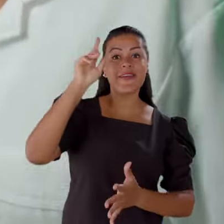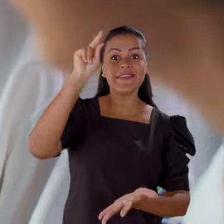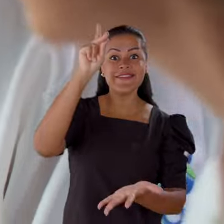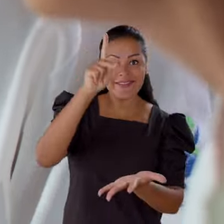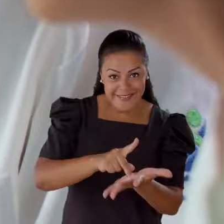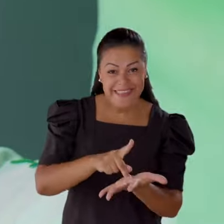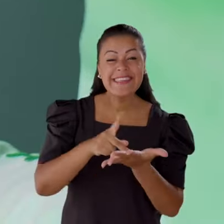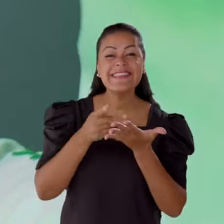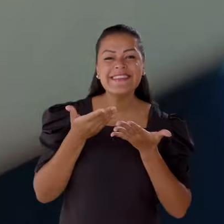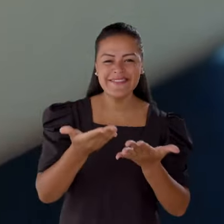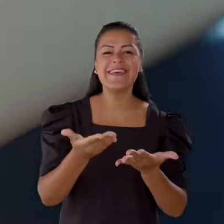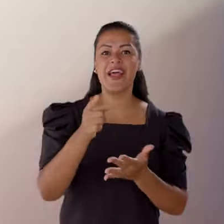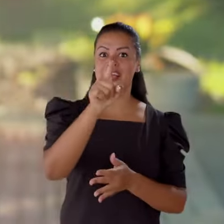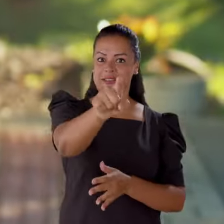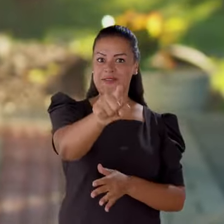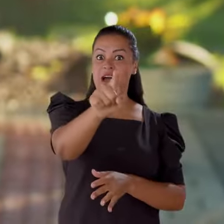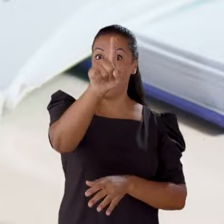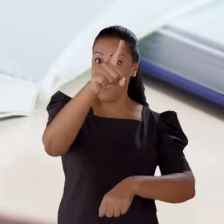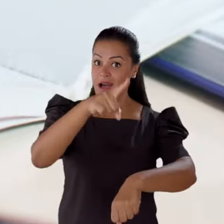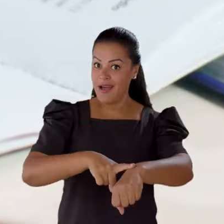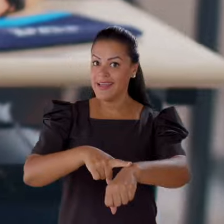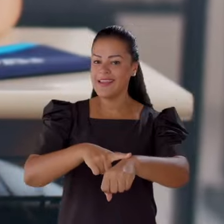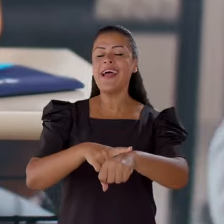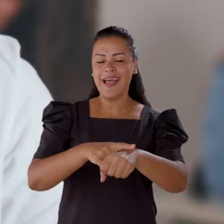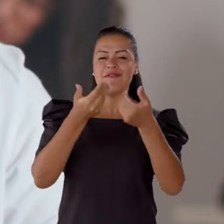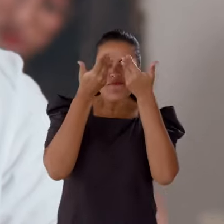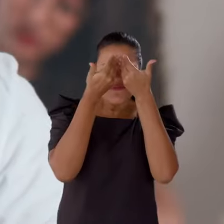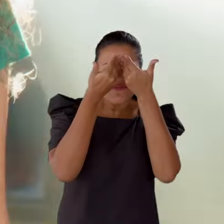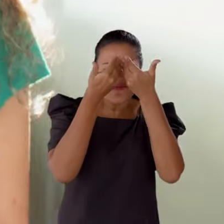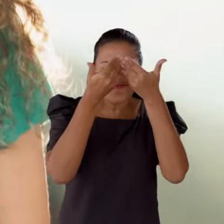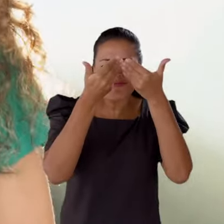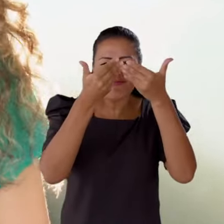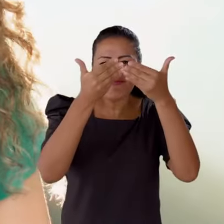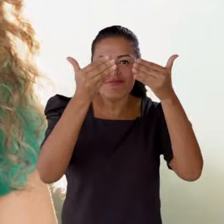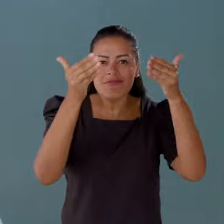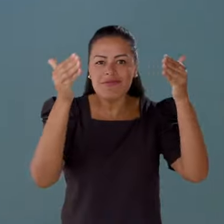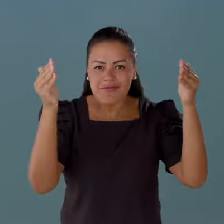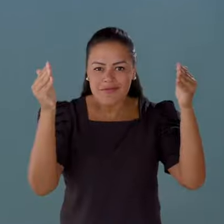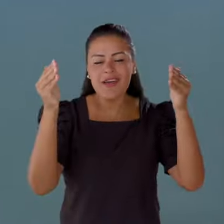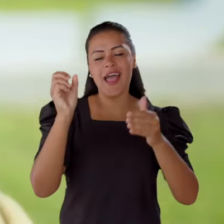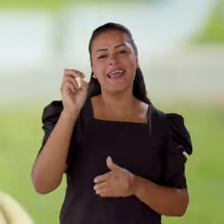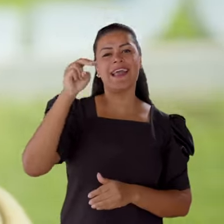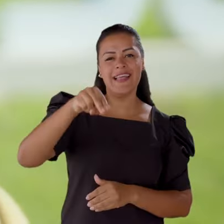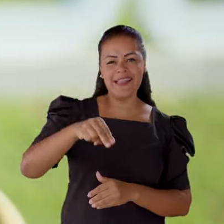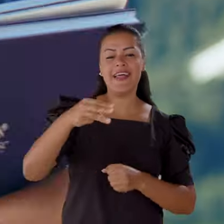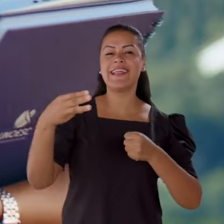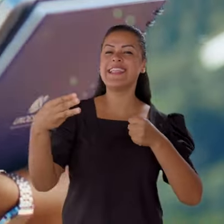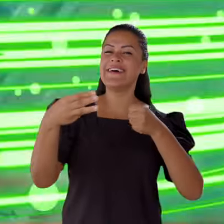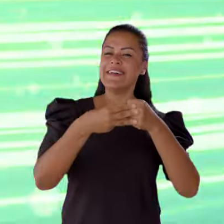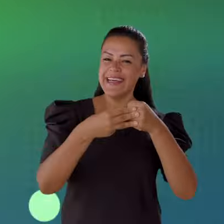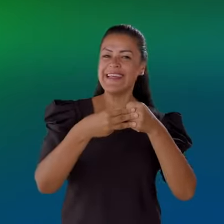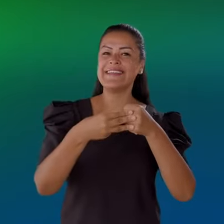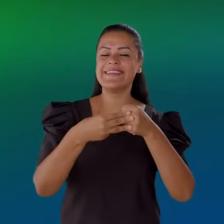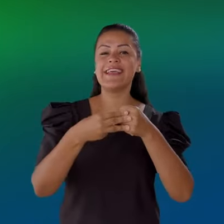sonhos. Chegou a sua vez. Encontre-se com o conhecimento. Quem tá ONU tá na UNOESC.